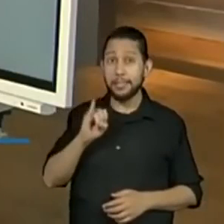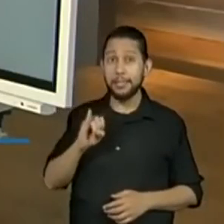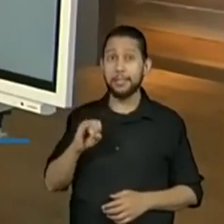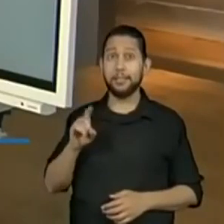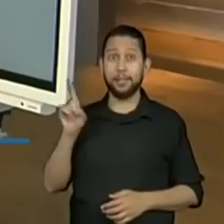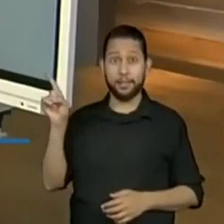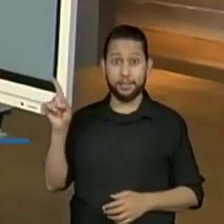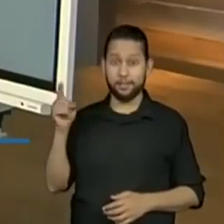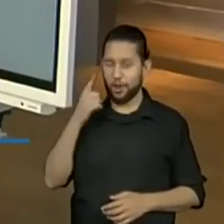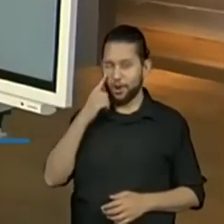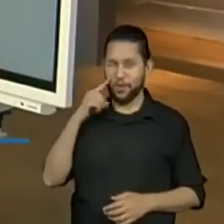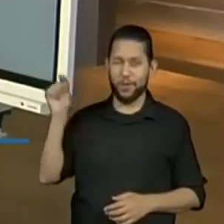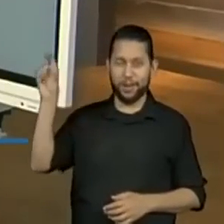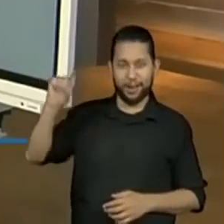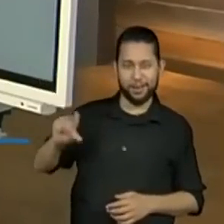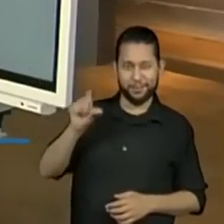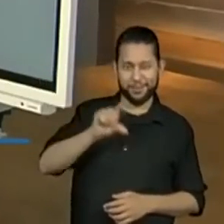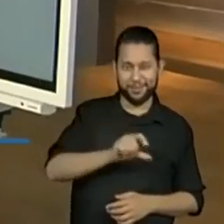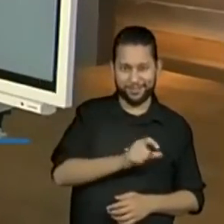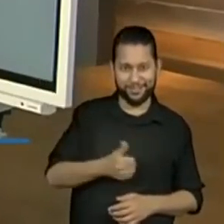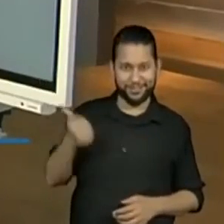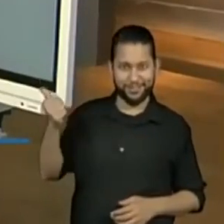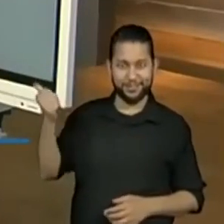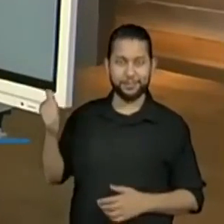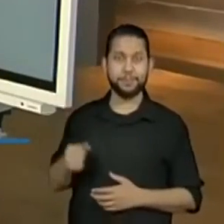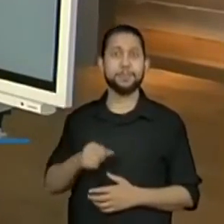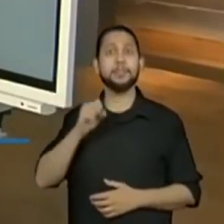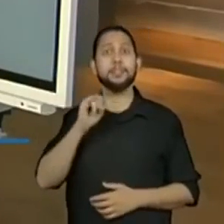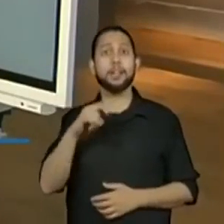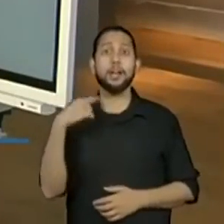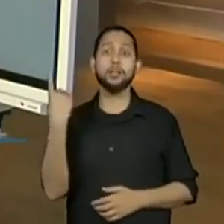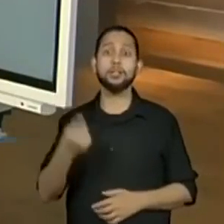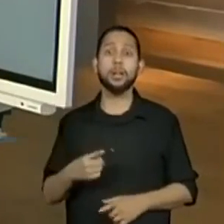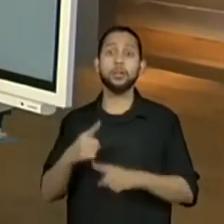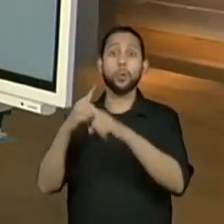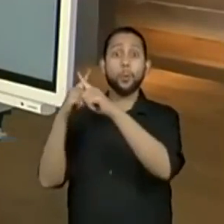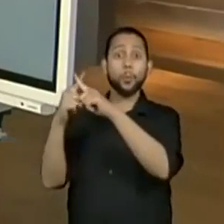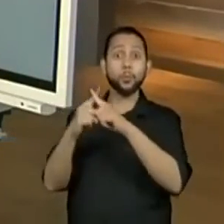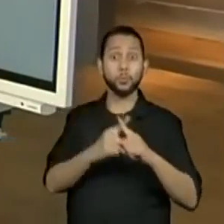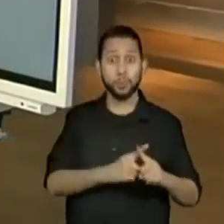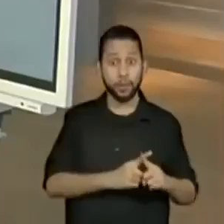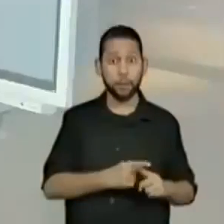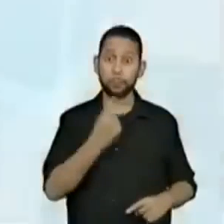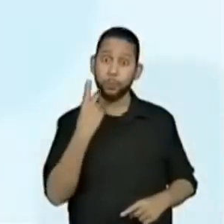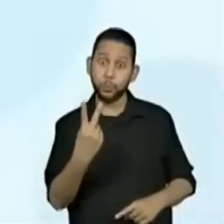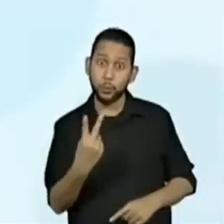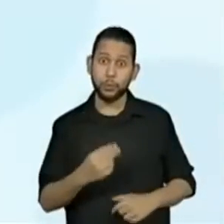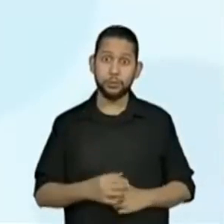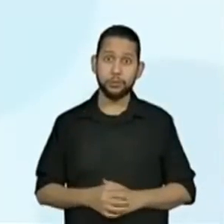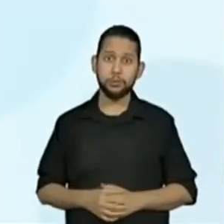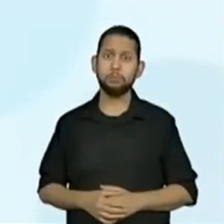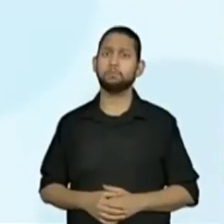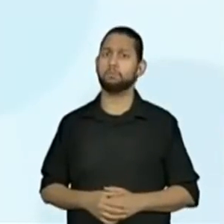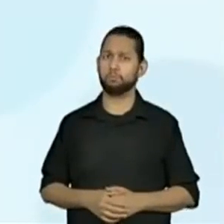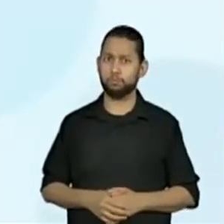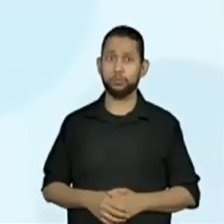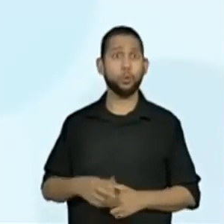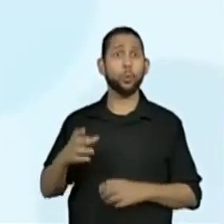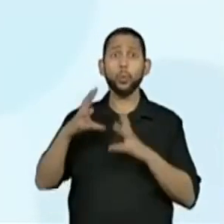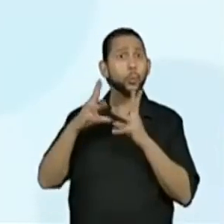eu já tenho o caminho destacado. Se a gente multiplicar por dois essas